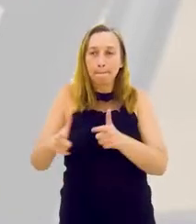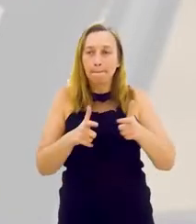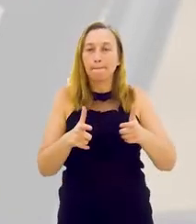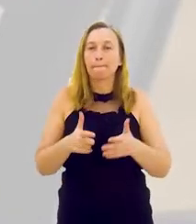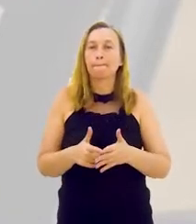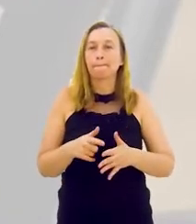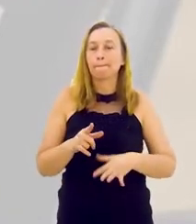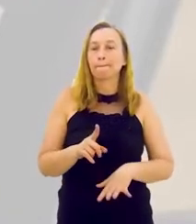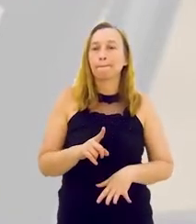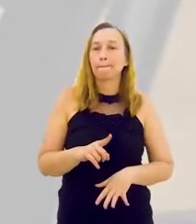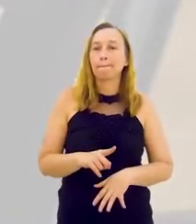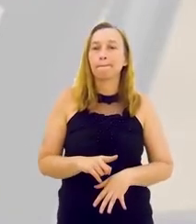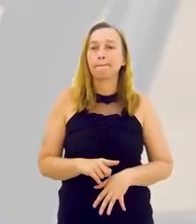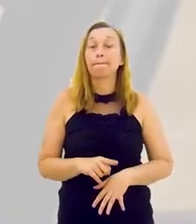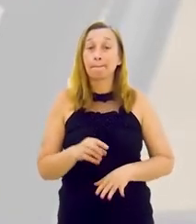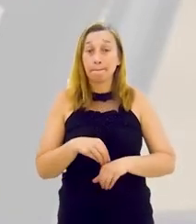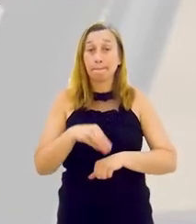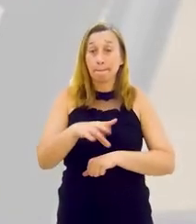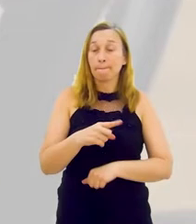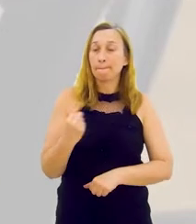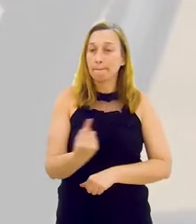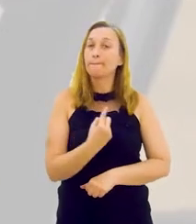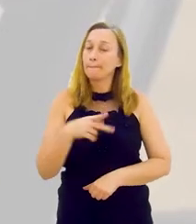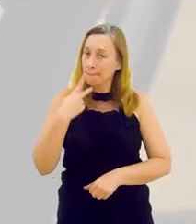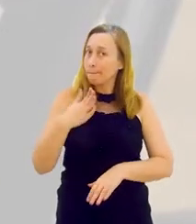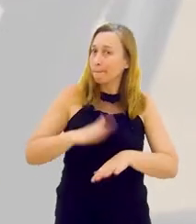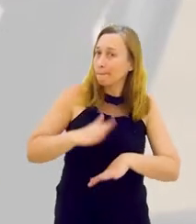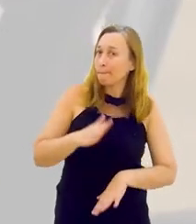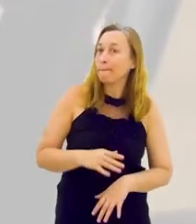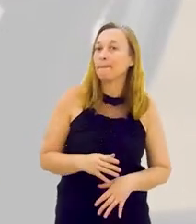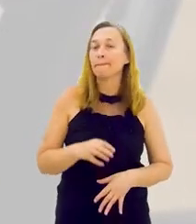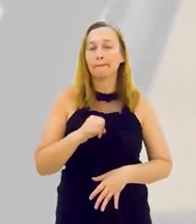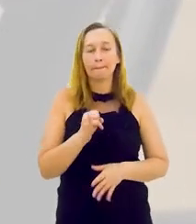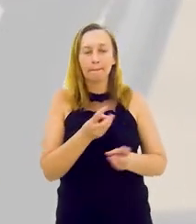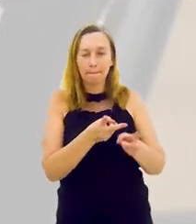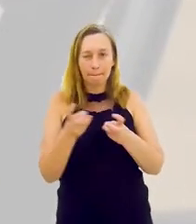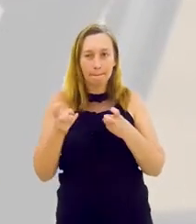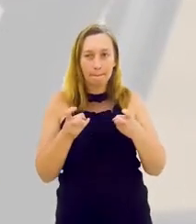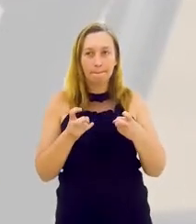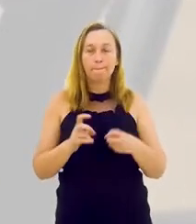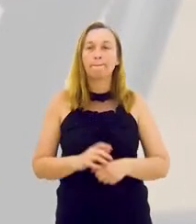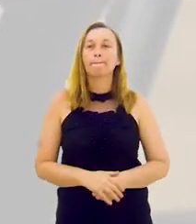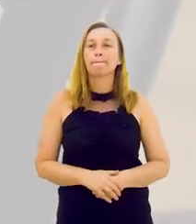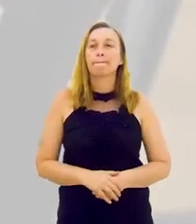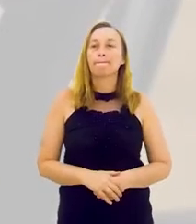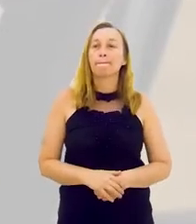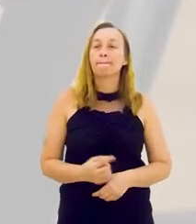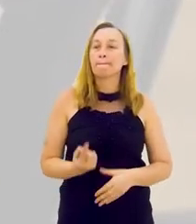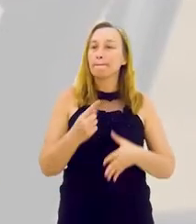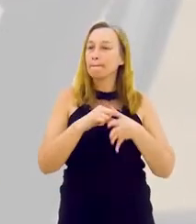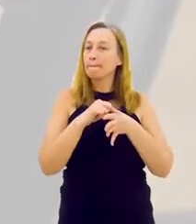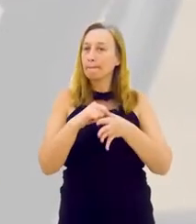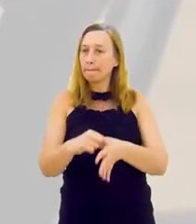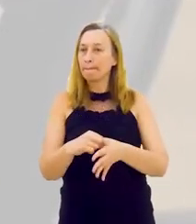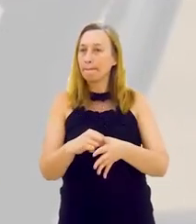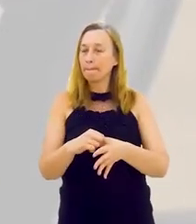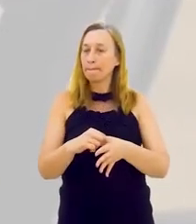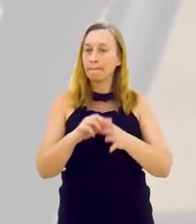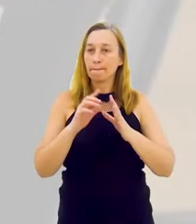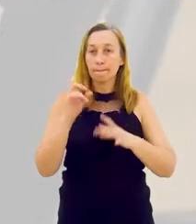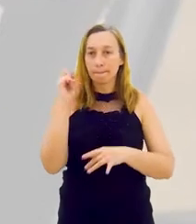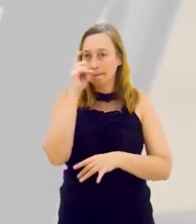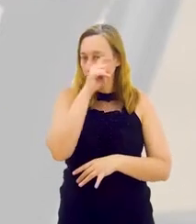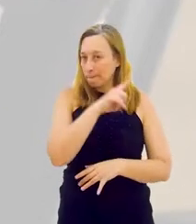Nessas regiões. Essa é a nossa dica. E digo mais, falo, se a gente identifica, tá? Uma liderança